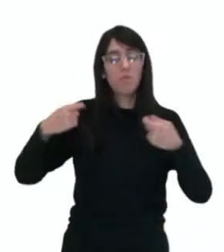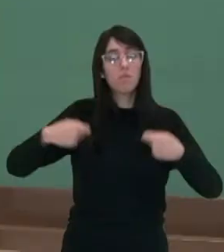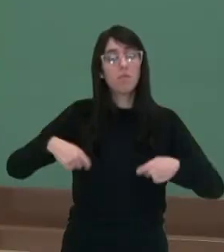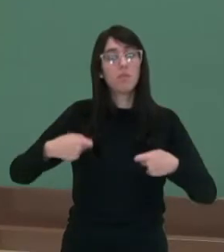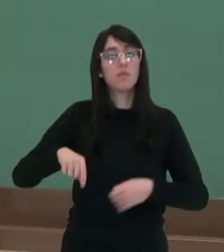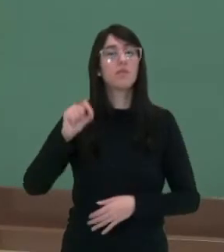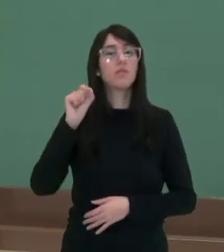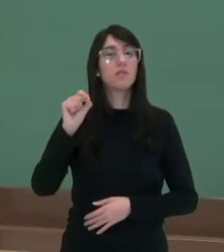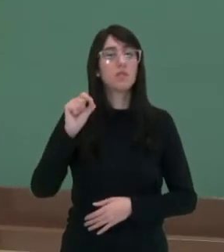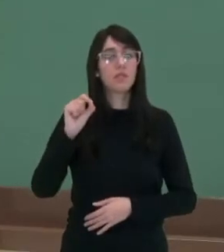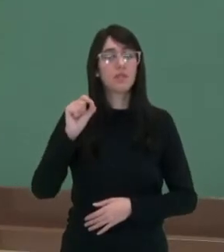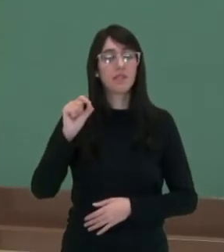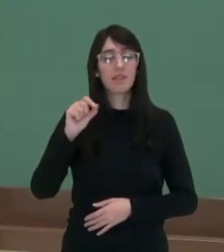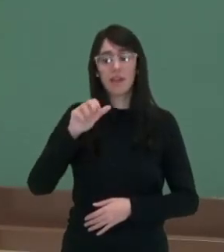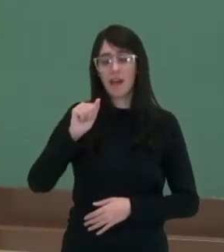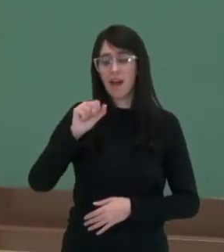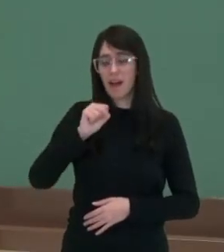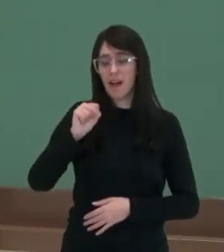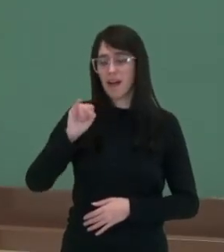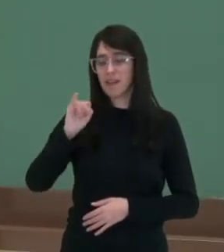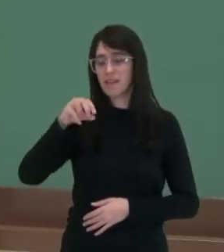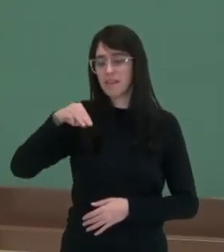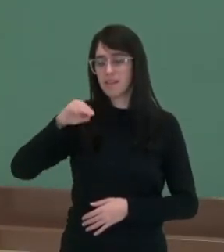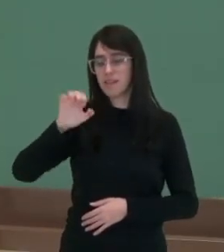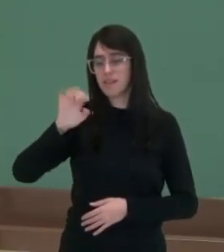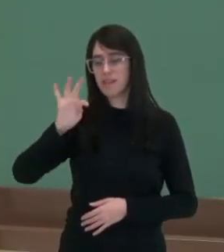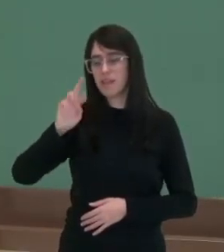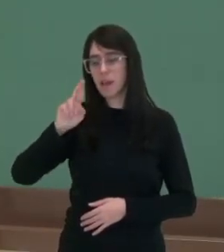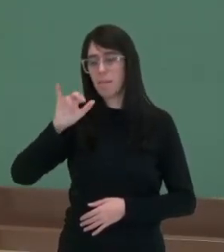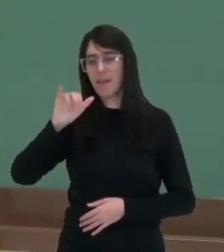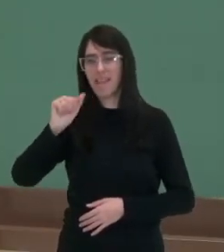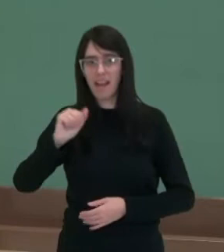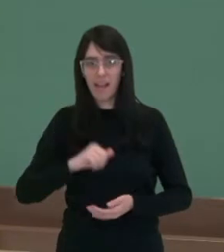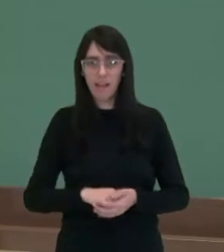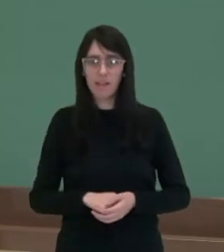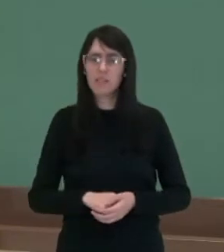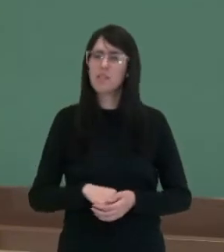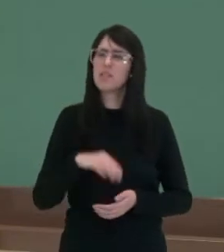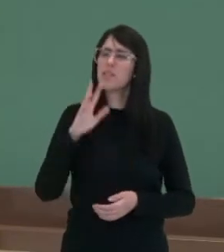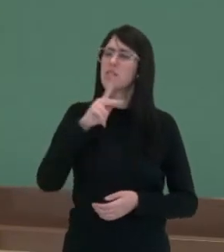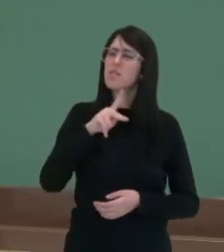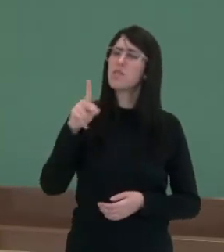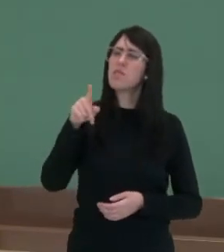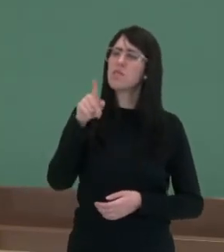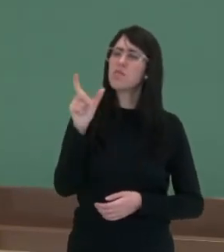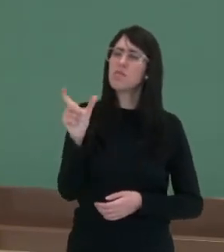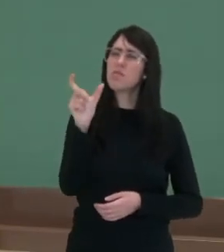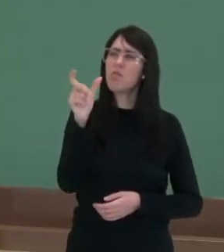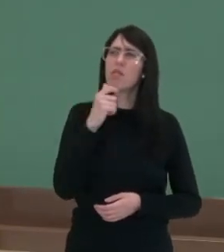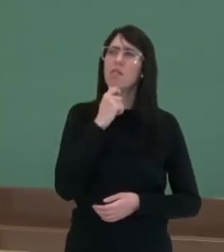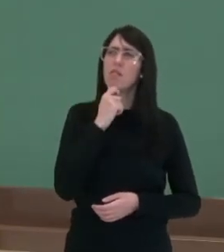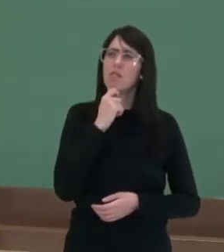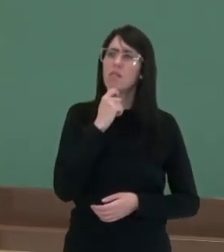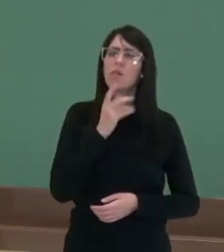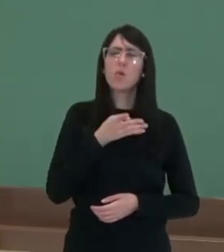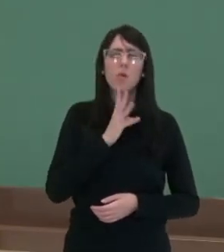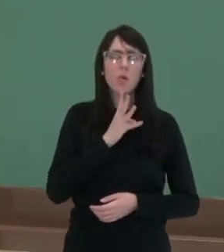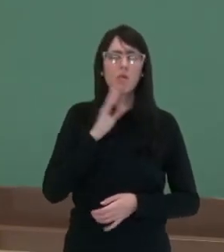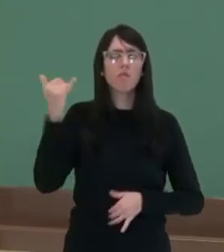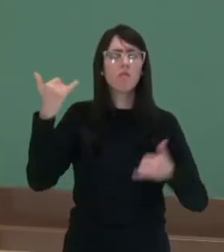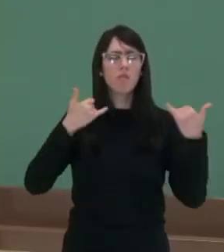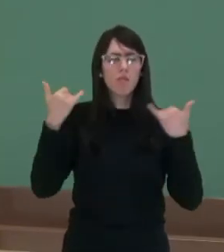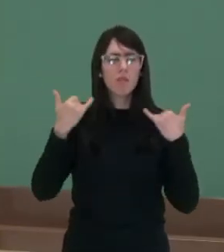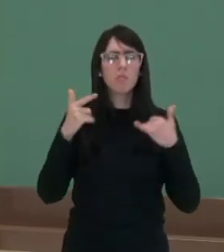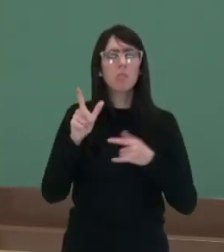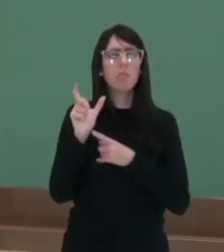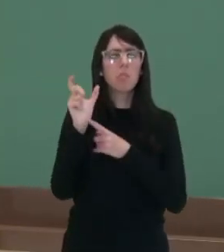assimetria. Assimetria, professor? Esse termo, professor, não é muito estranho para mim, já